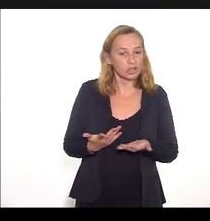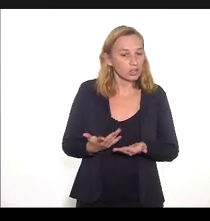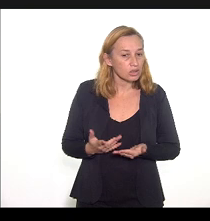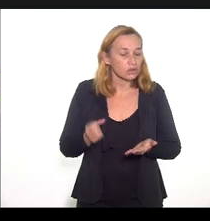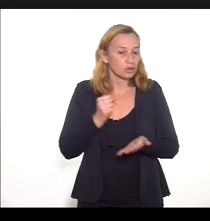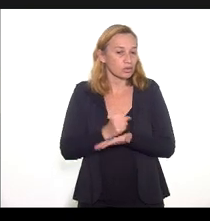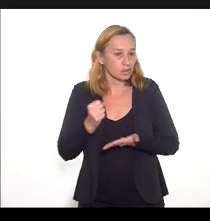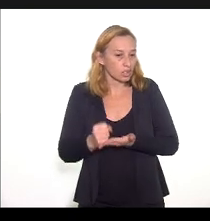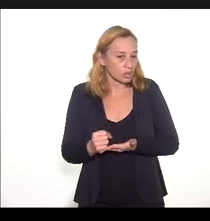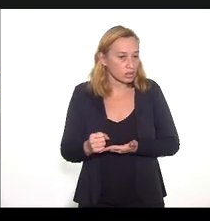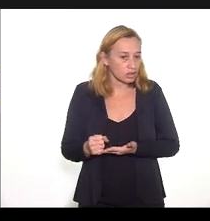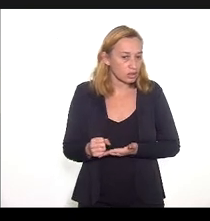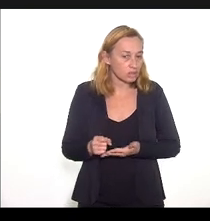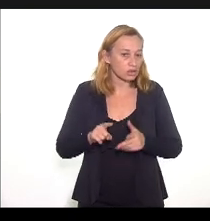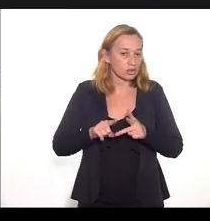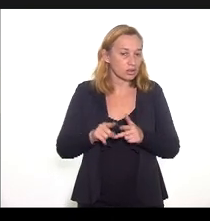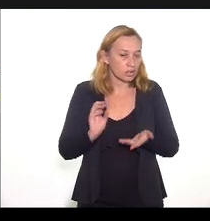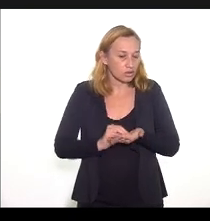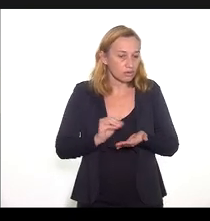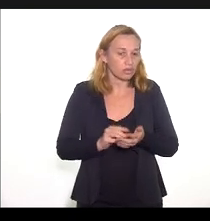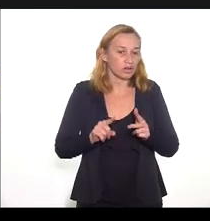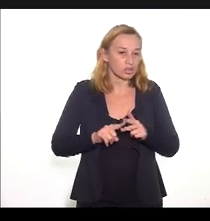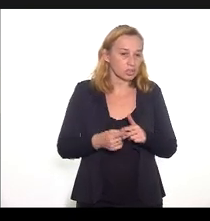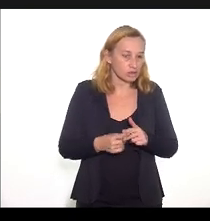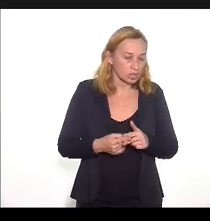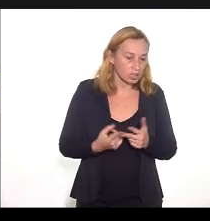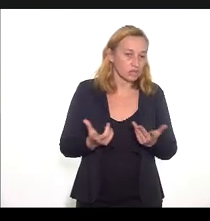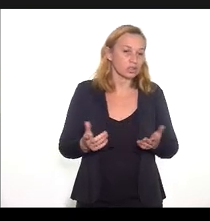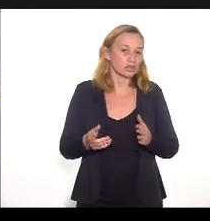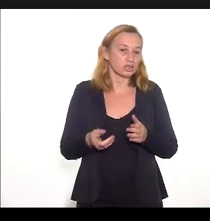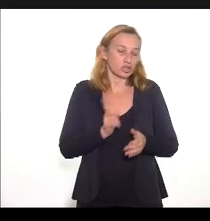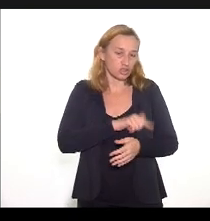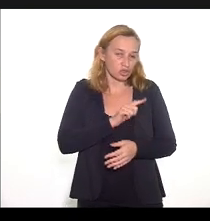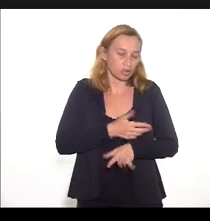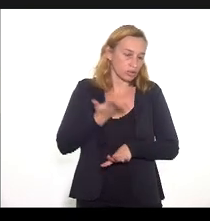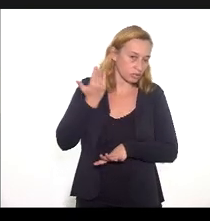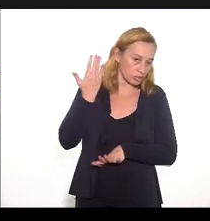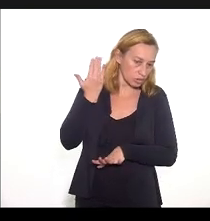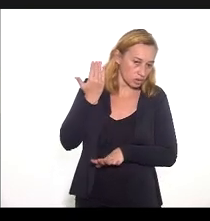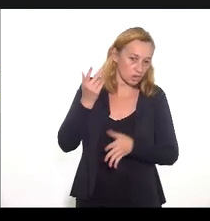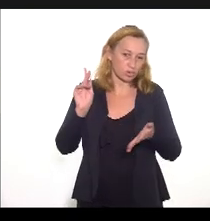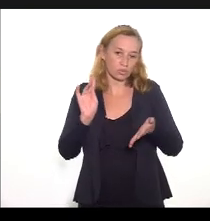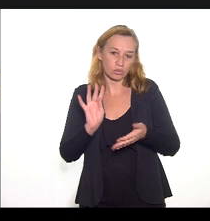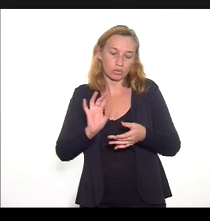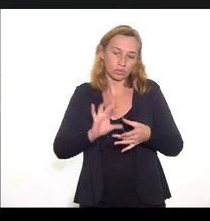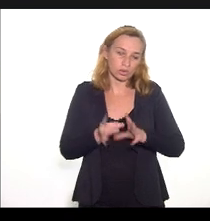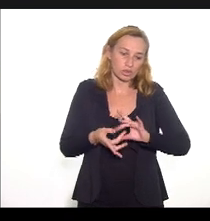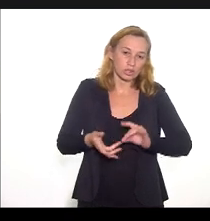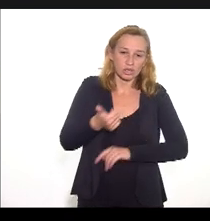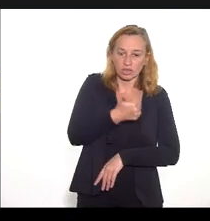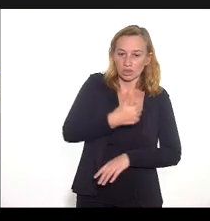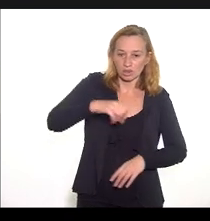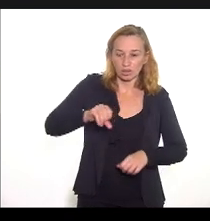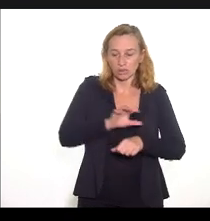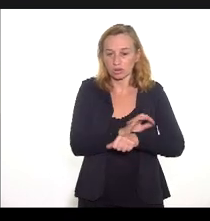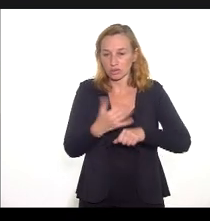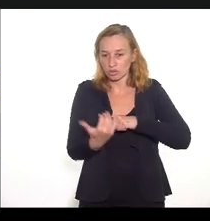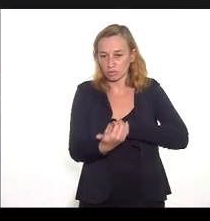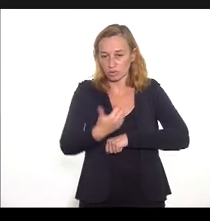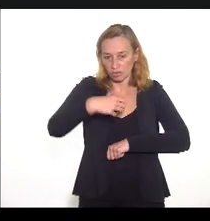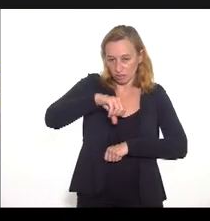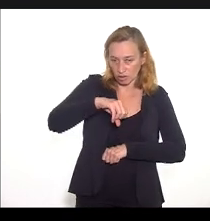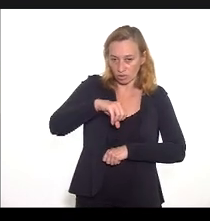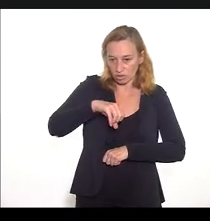contratações com dívidas de irregularidades promovidas por gestores passados, no contexto do 19 de ano de 2020,